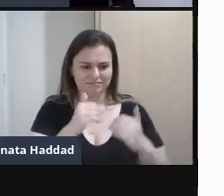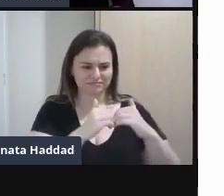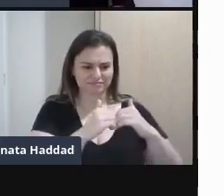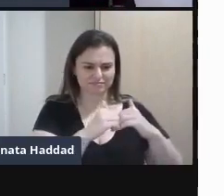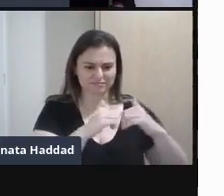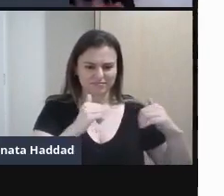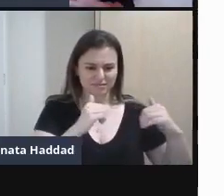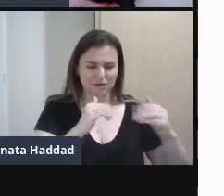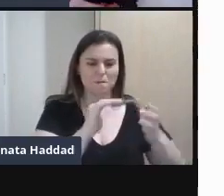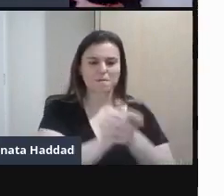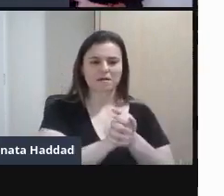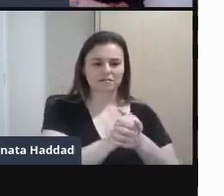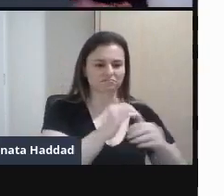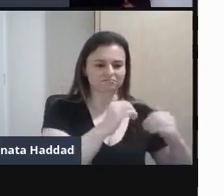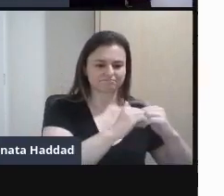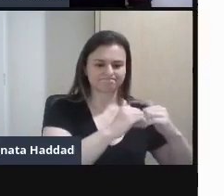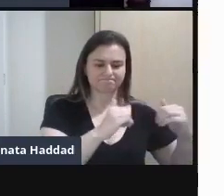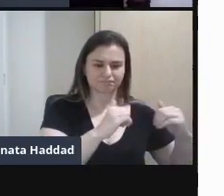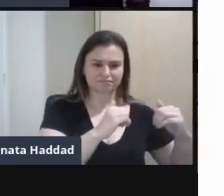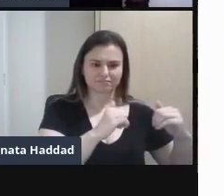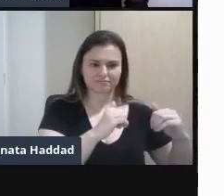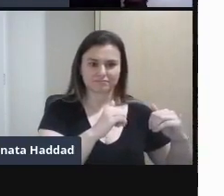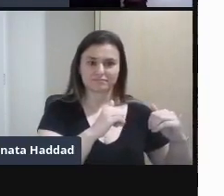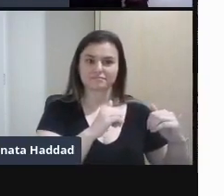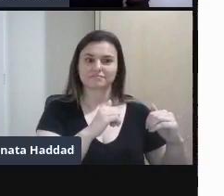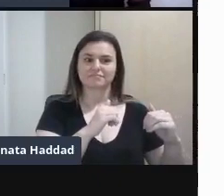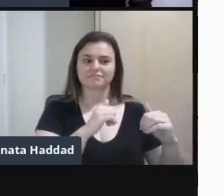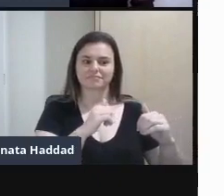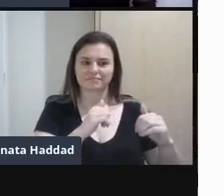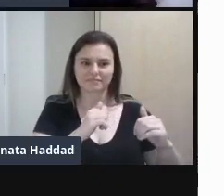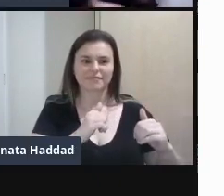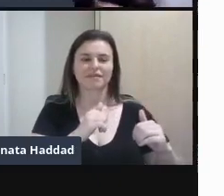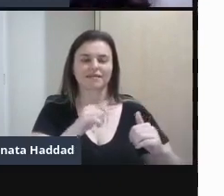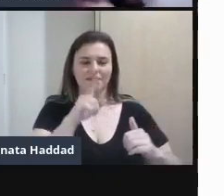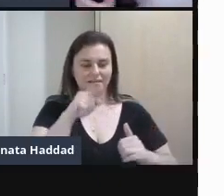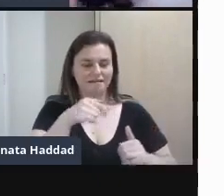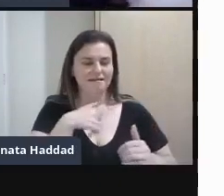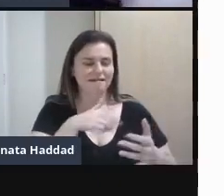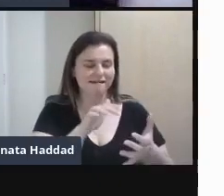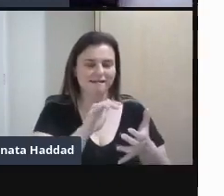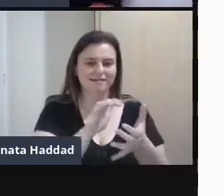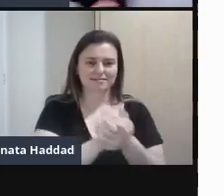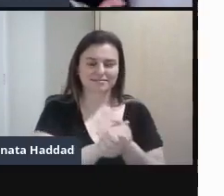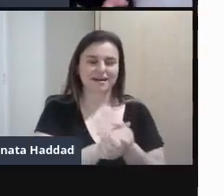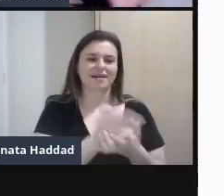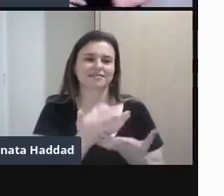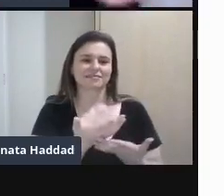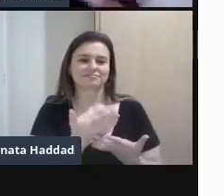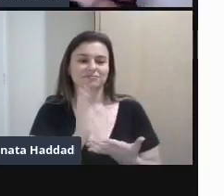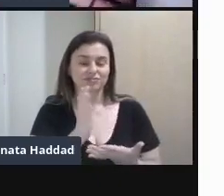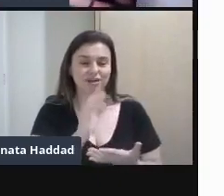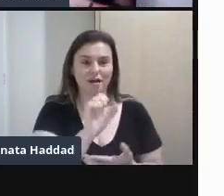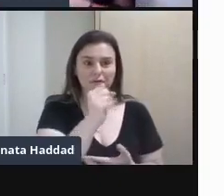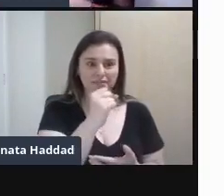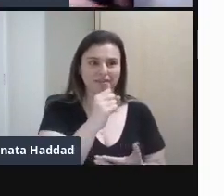gente Ainda mais Ainda Tendo casado Com Oswaldo De Andrade Que já estava No seu oitavo Casamento Que aí é uma história A parte